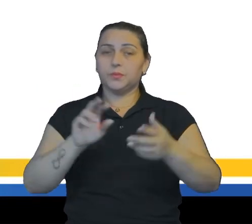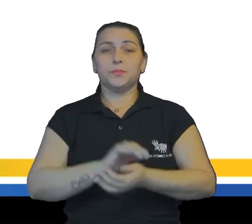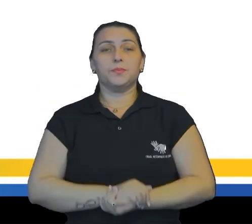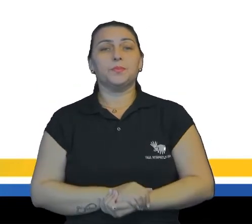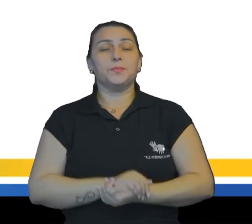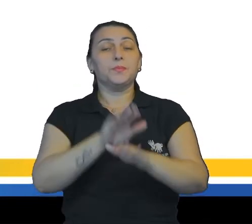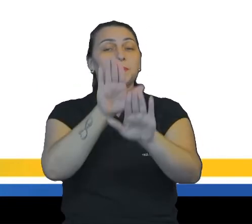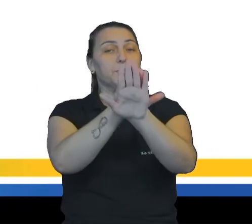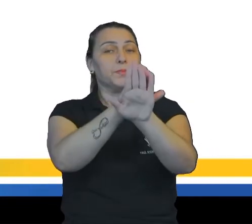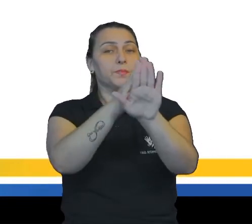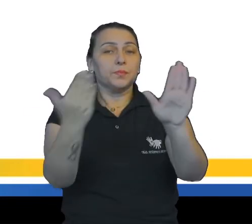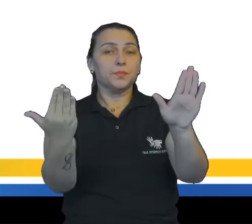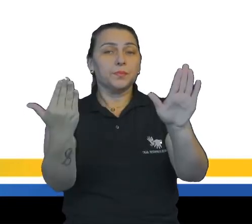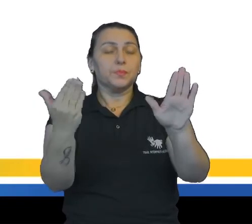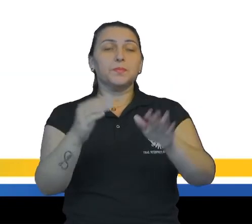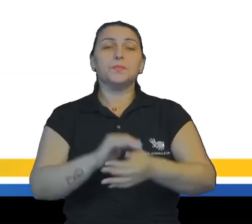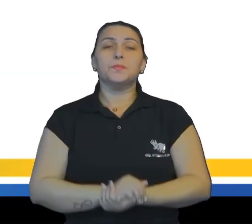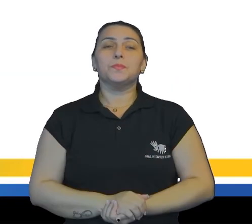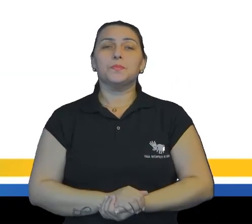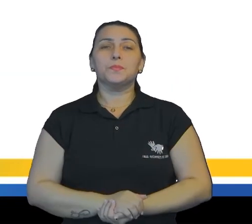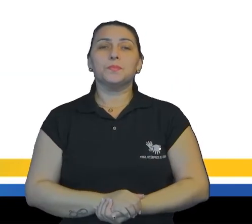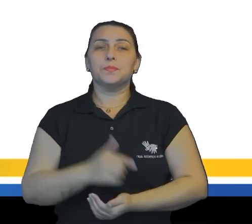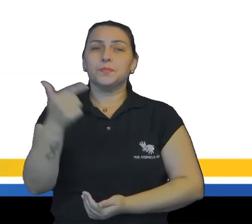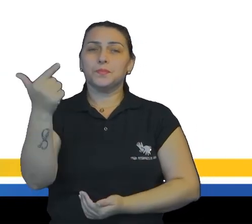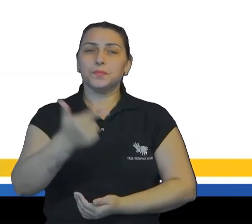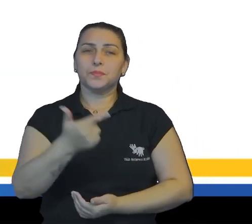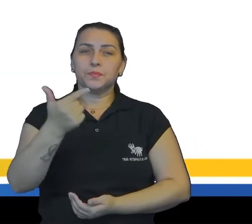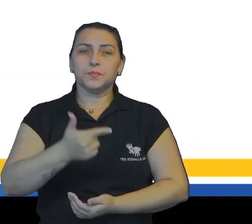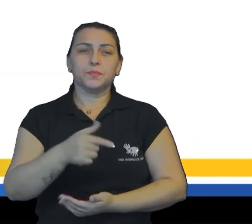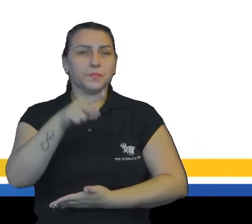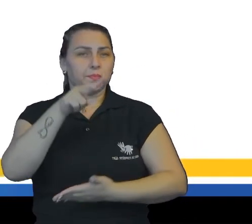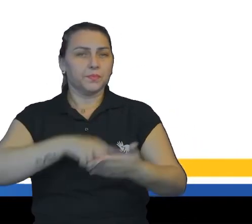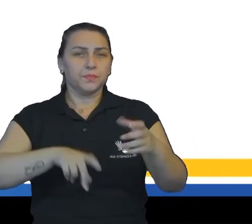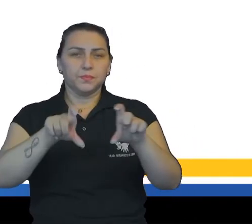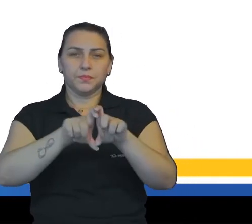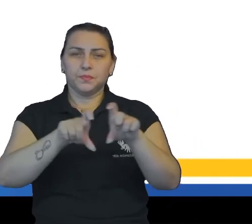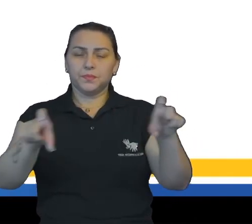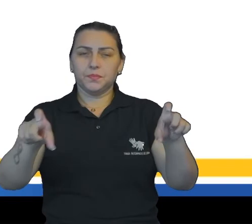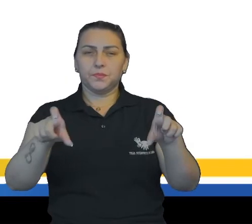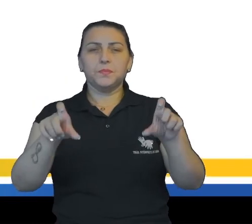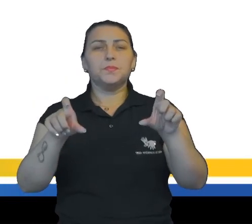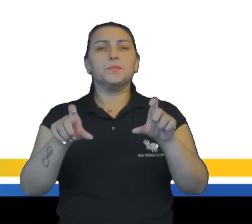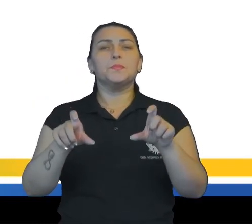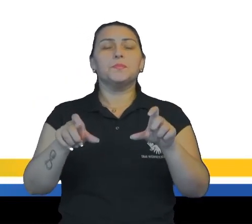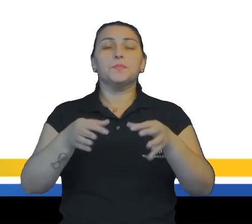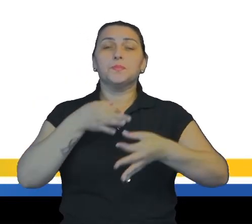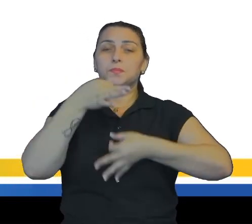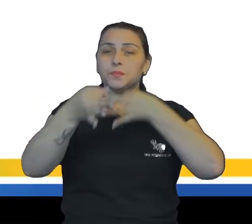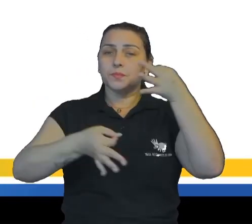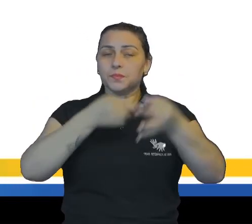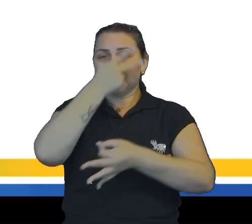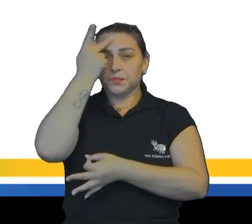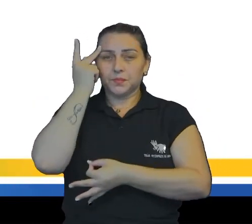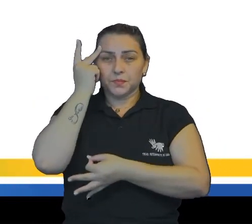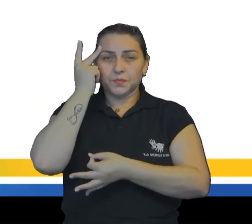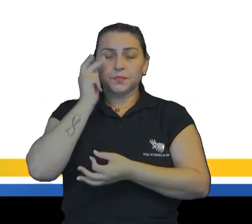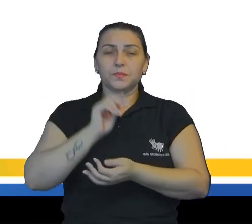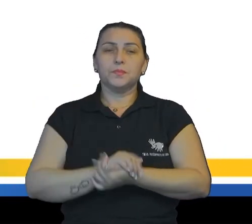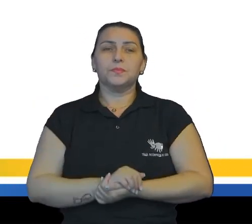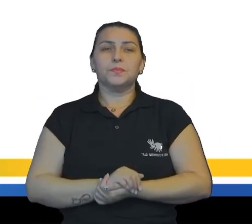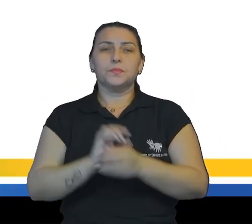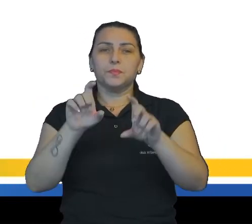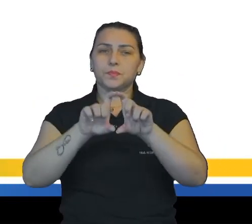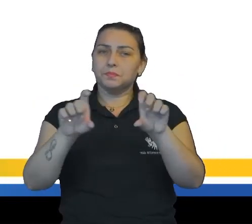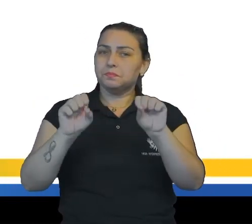antítese. Vamos à questão 2. A questão 2 diz assim. Leia o trecho do relato. Essa